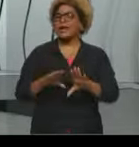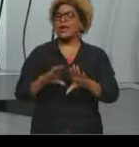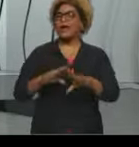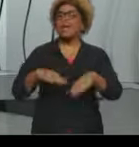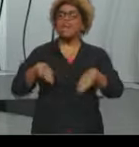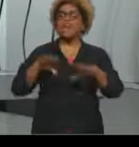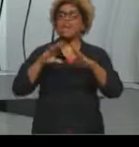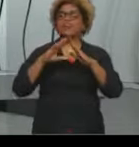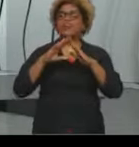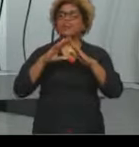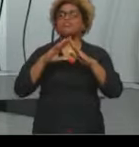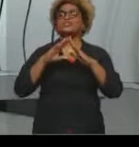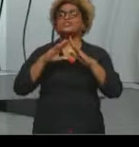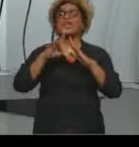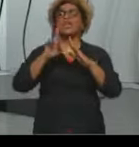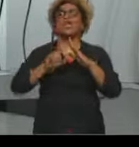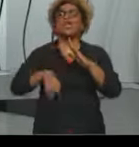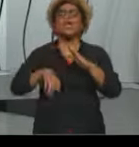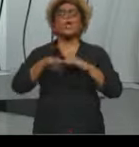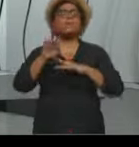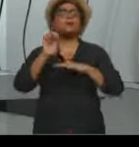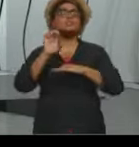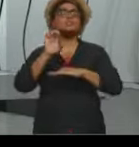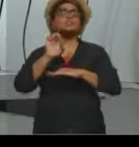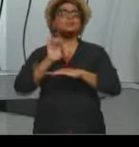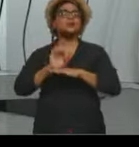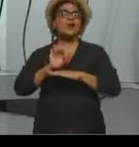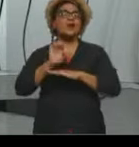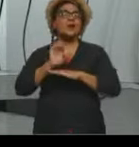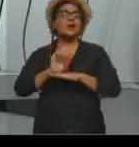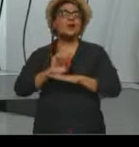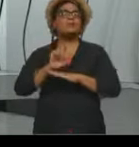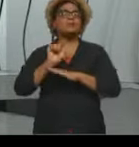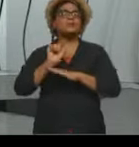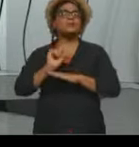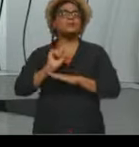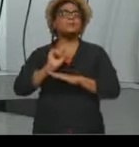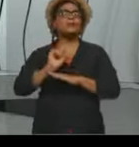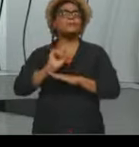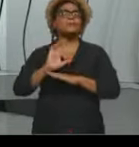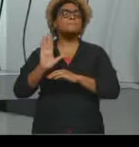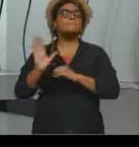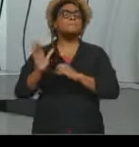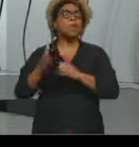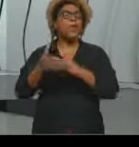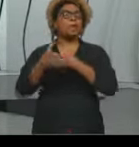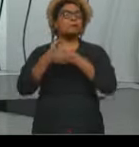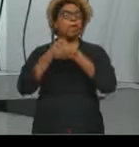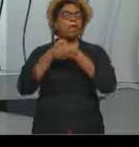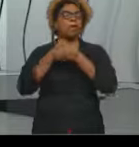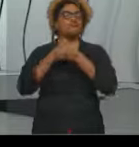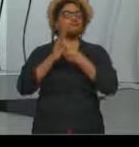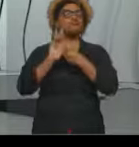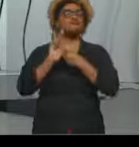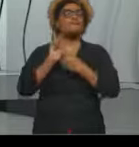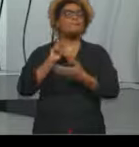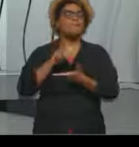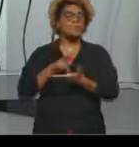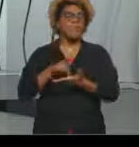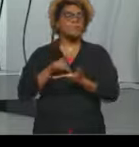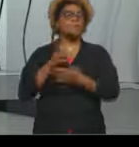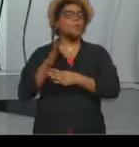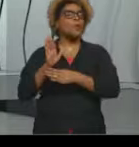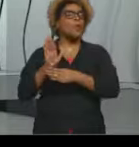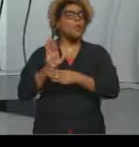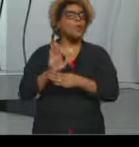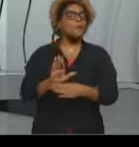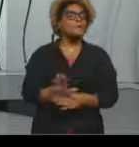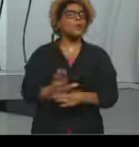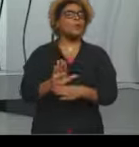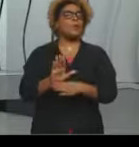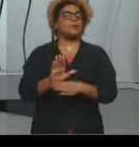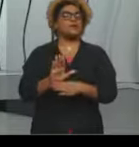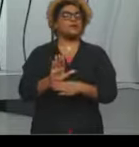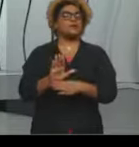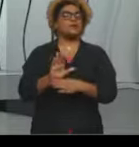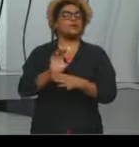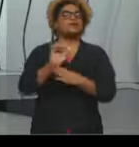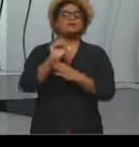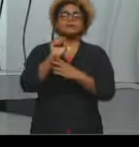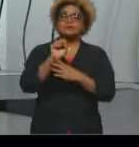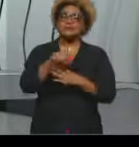ou seja, um Estado que ele é protetor, um Estado que colabora, que dá assistência aí